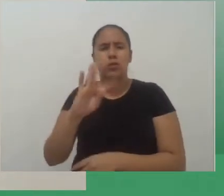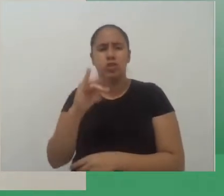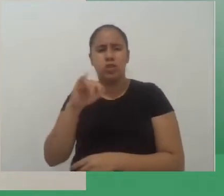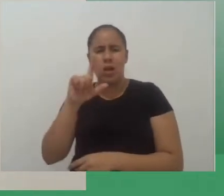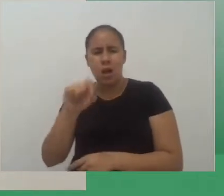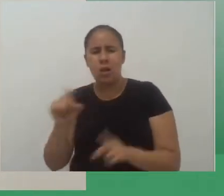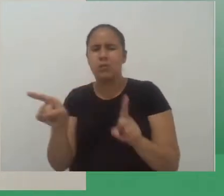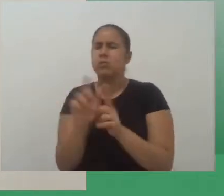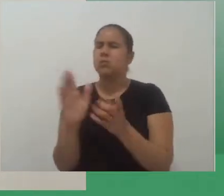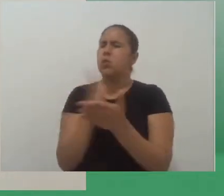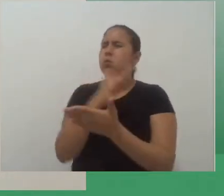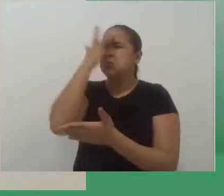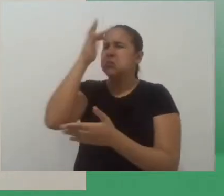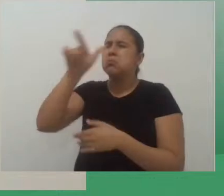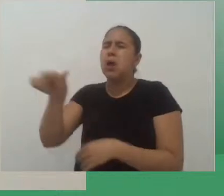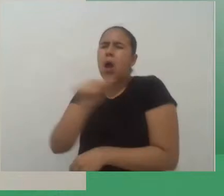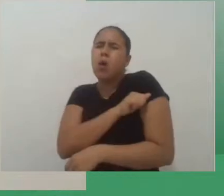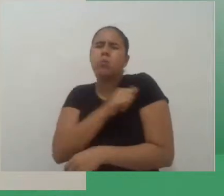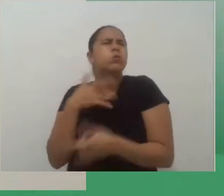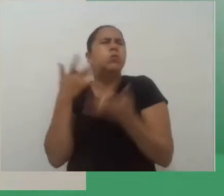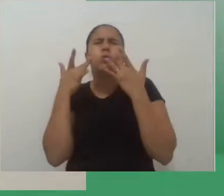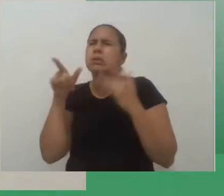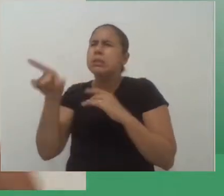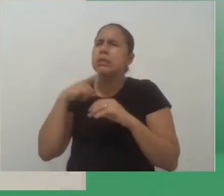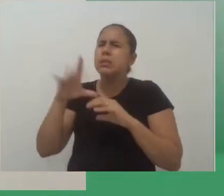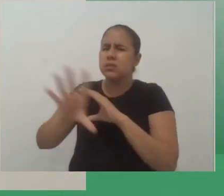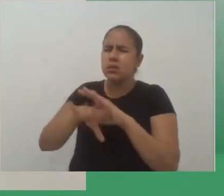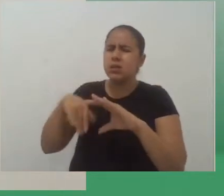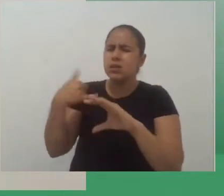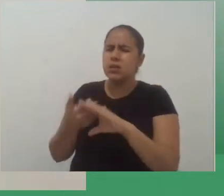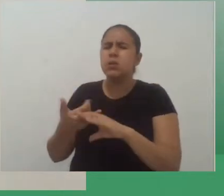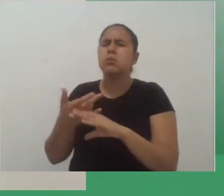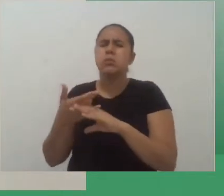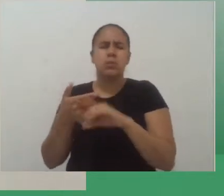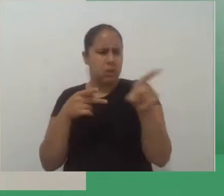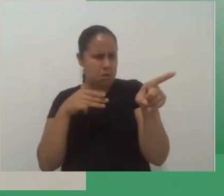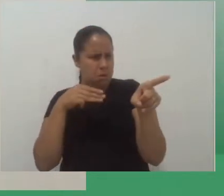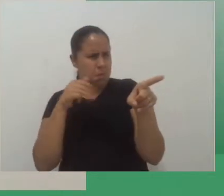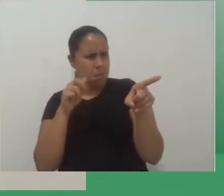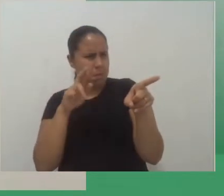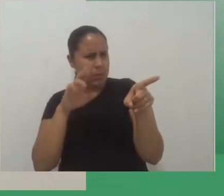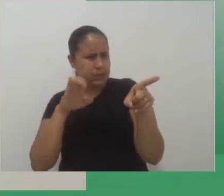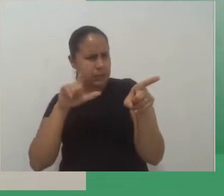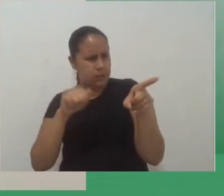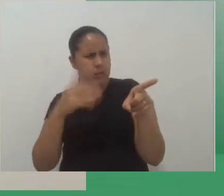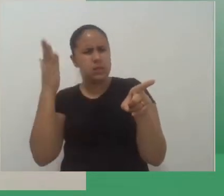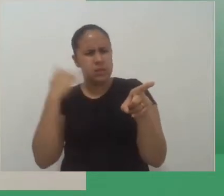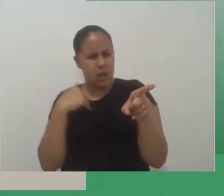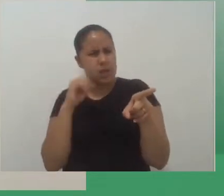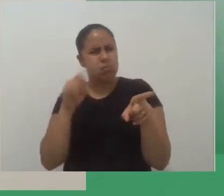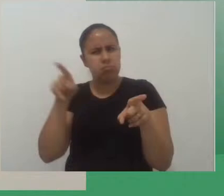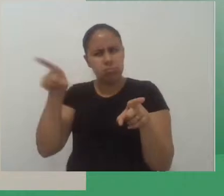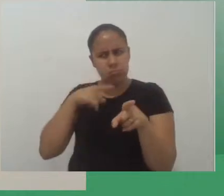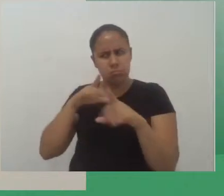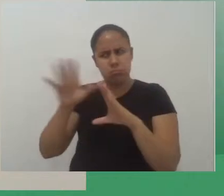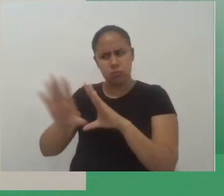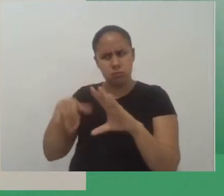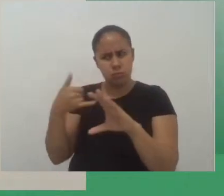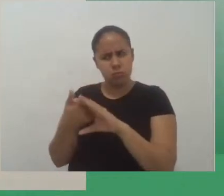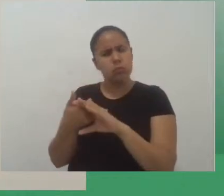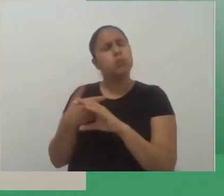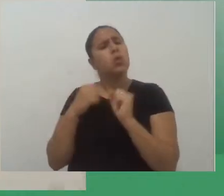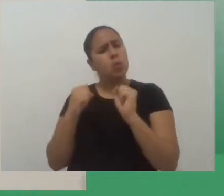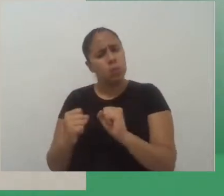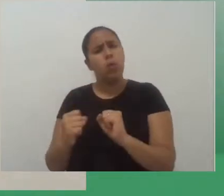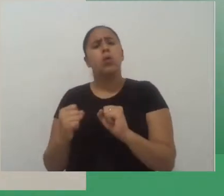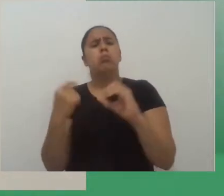têm um canal você sabe me dizer professora Marcela específico para entrar mas posso passar o e-mail do professor Tiago que